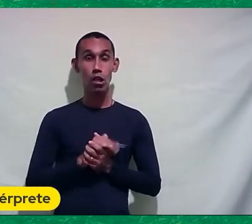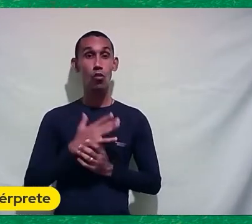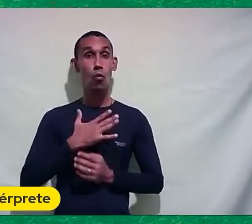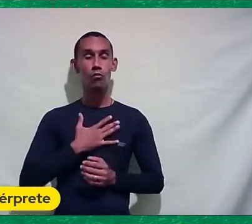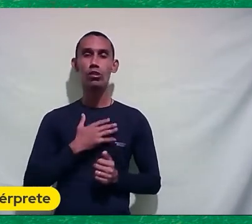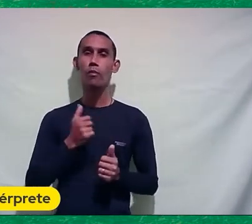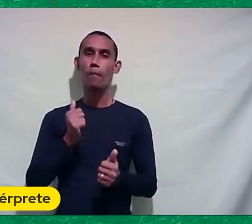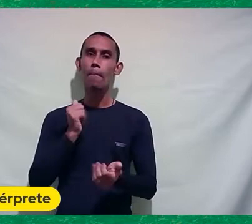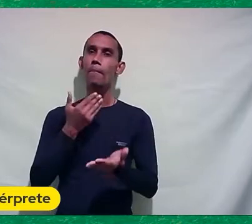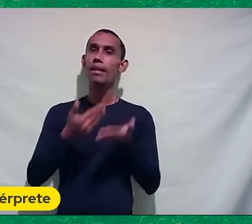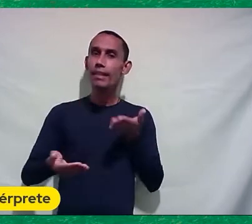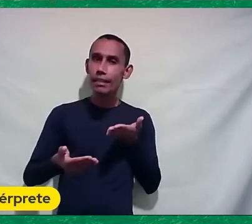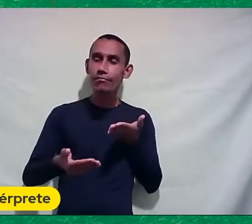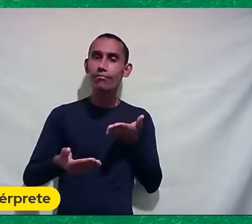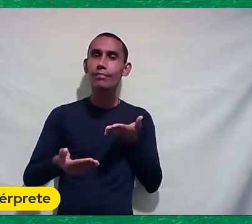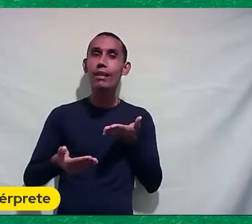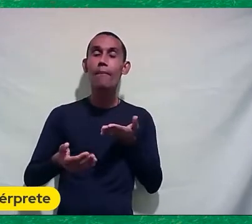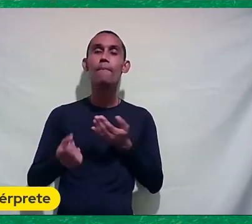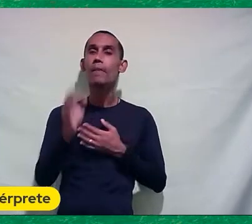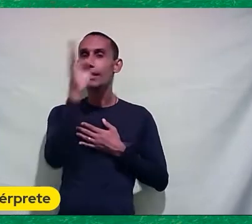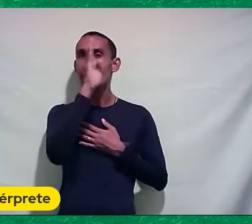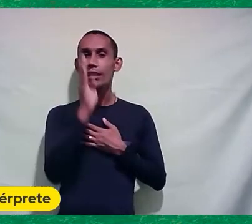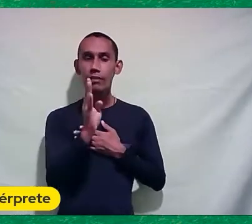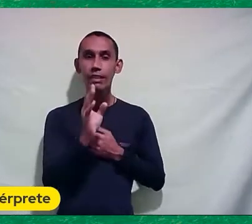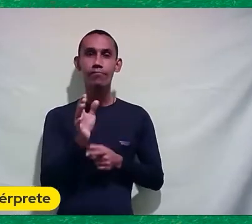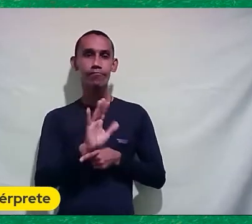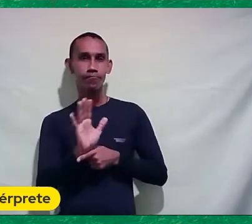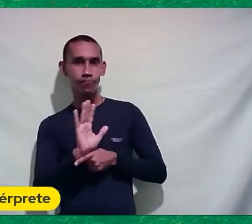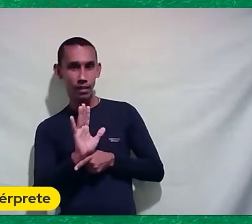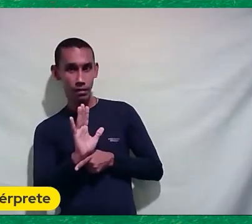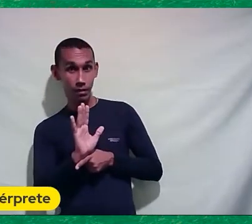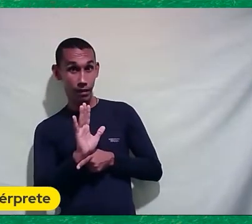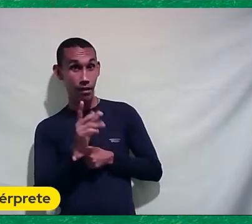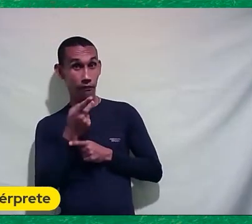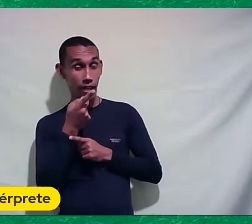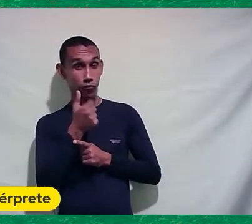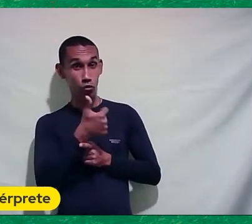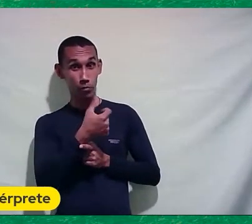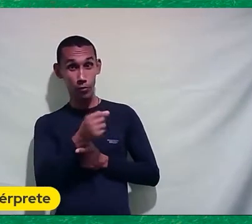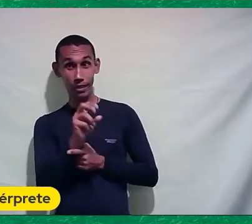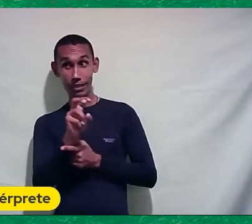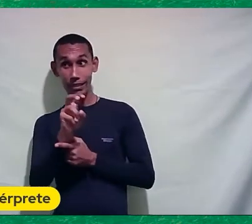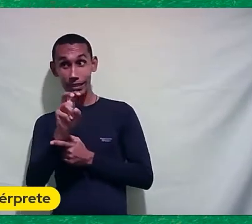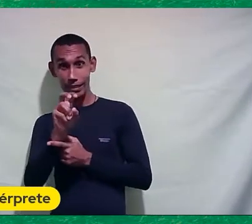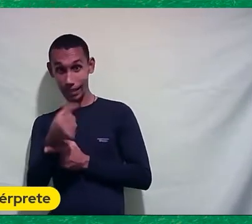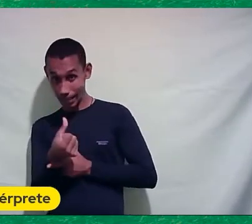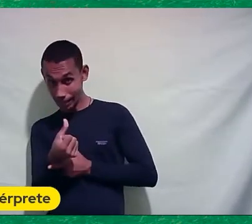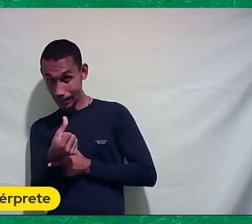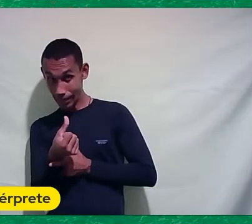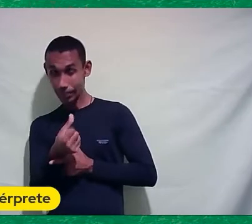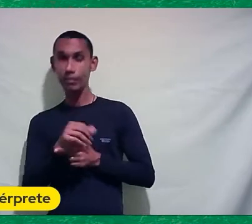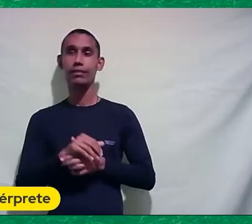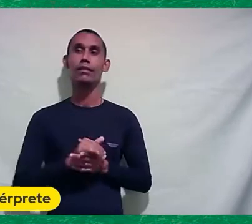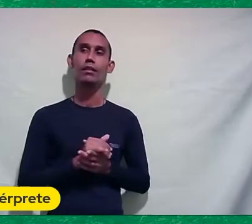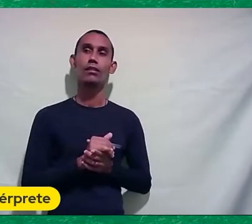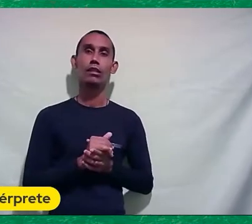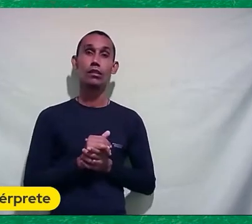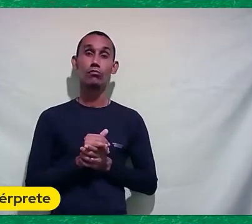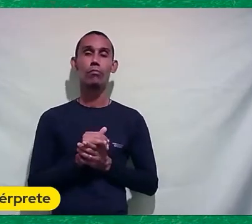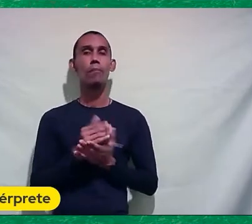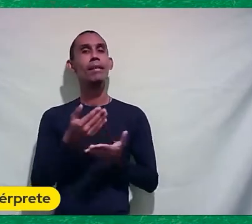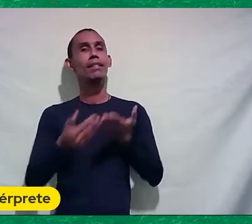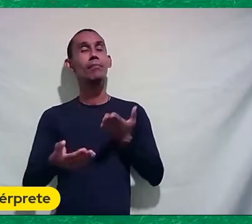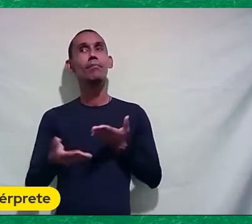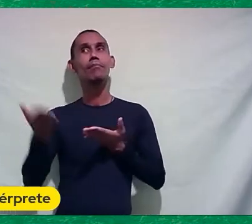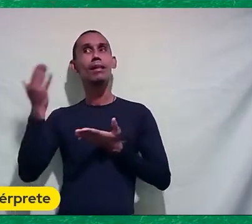estamos Perdendo Uma maneira brasileira De fazer filmes Isso ele dizia Em 2006 Estamos deixando Para